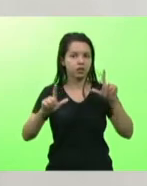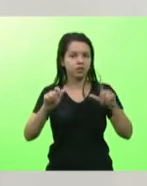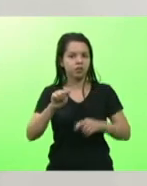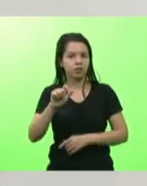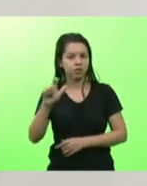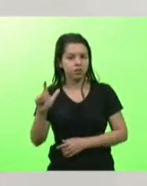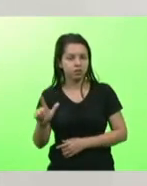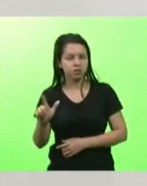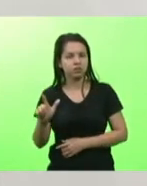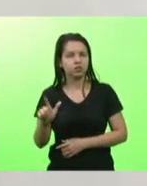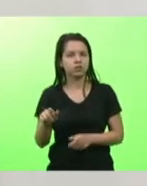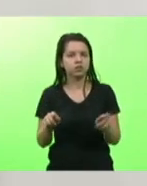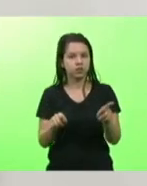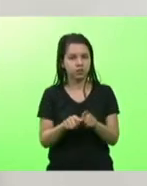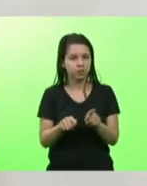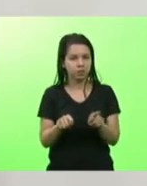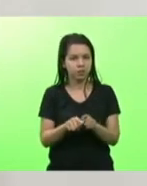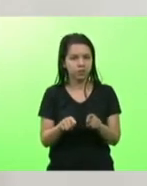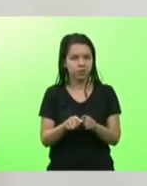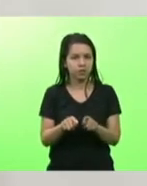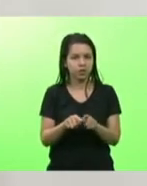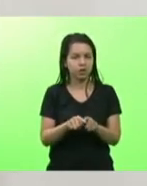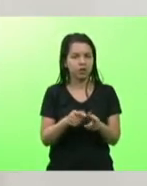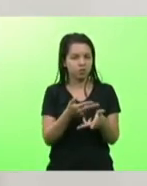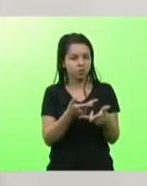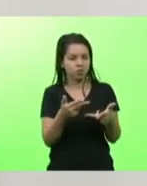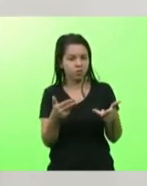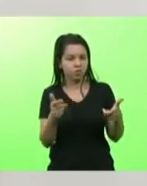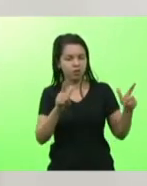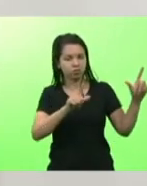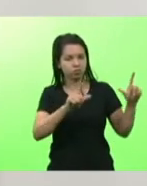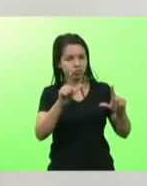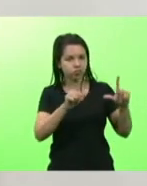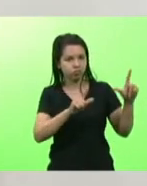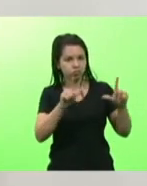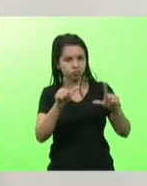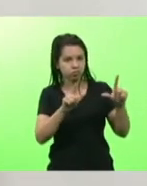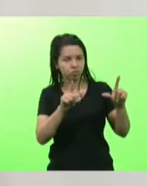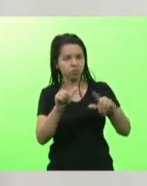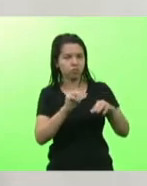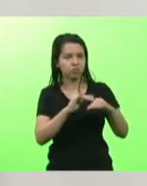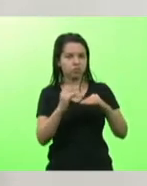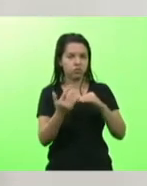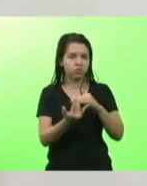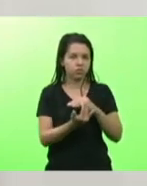e também nos demais canais de mídia social da Assembleia Legislativa